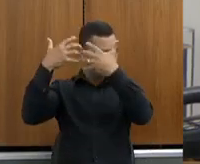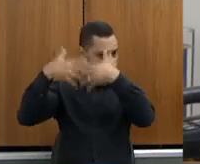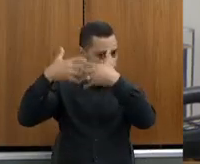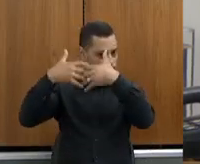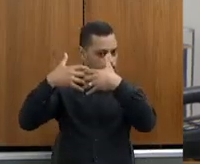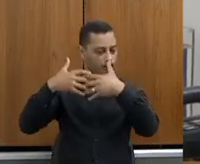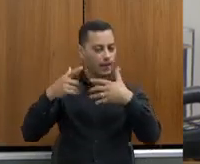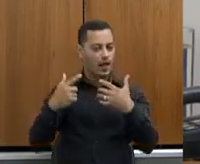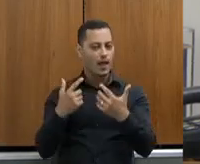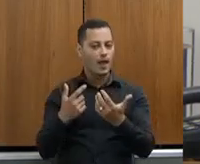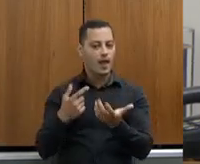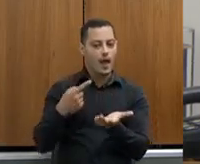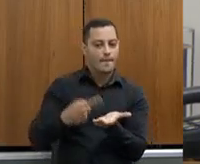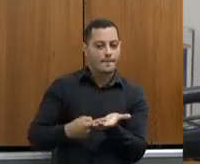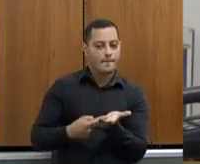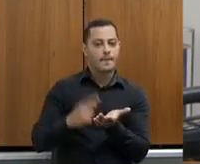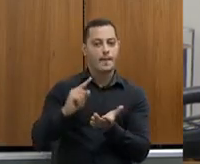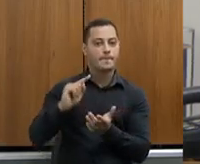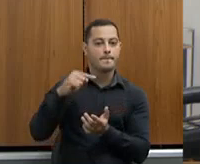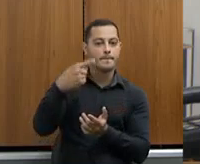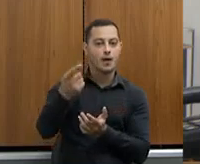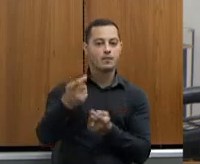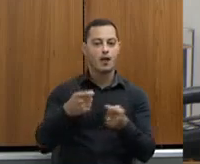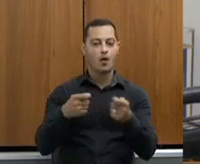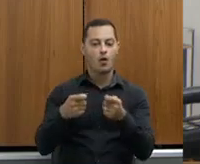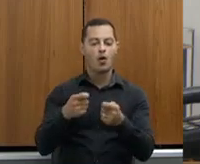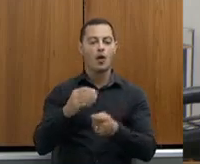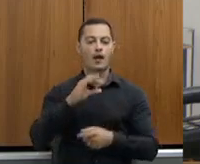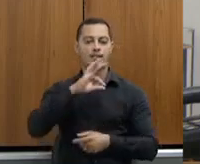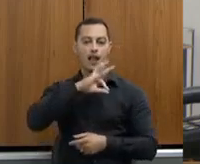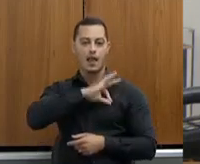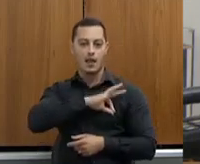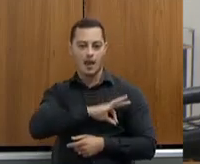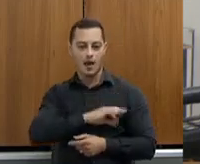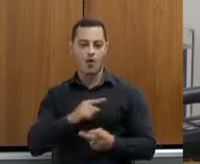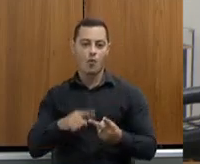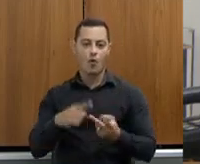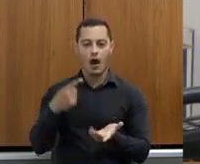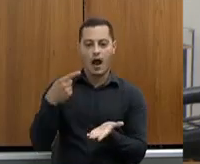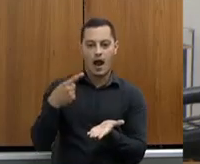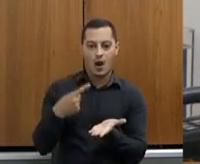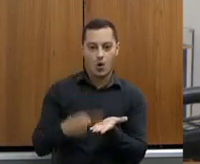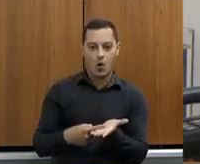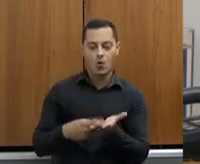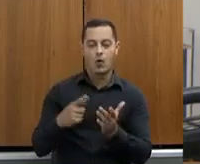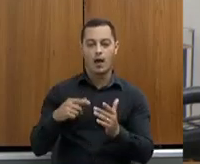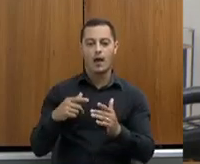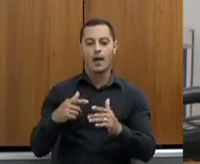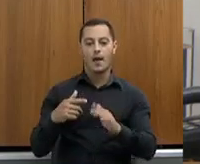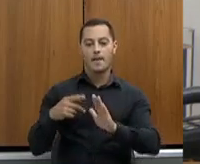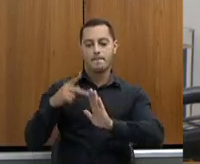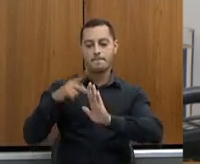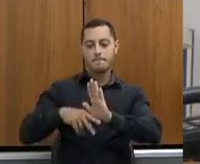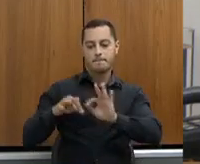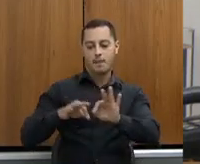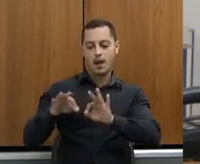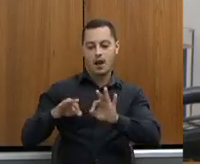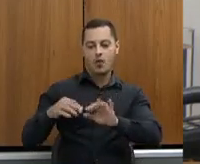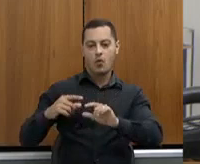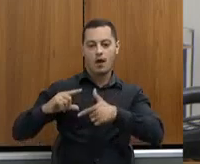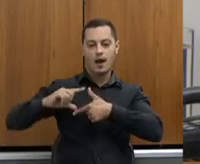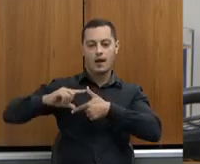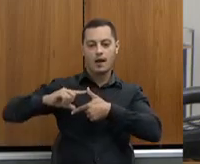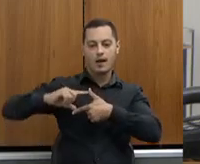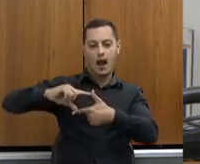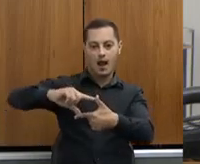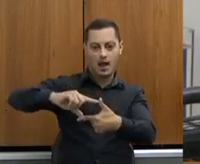salariais, dentro da Comissão de Administração Pública, dentro dos acordos de plano de carreira dos funcionários da CEAPA.